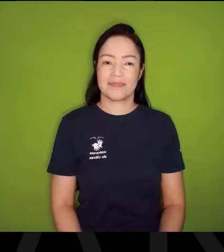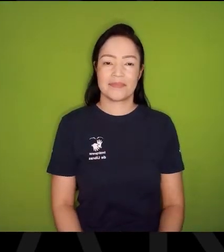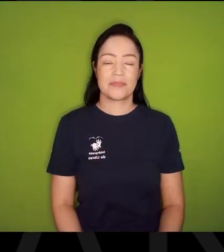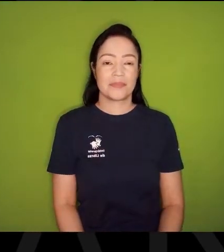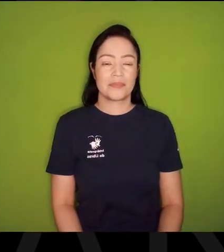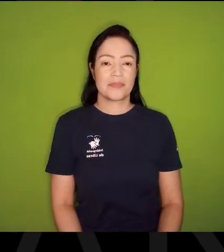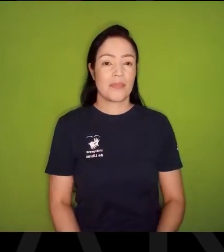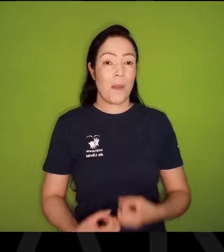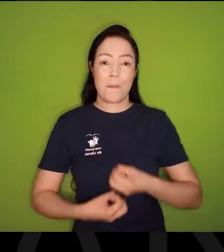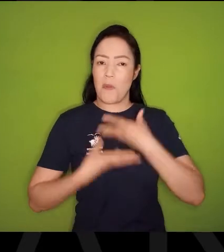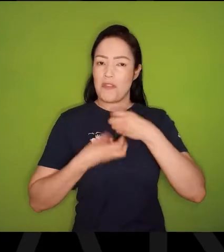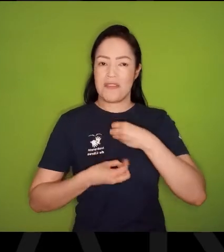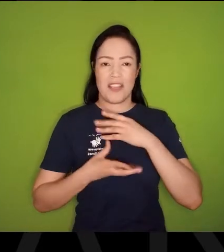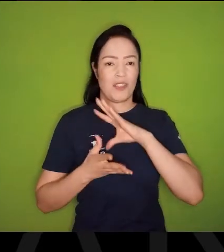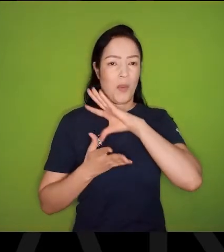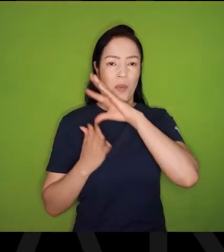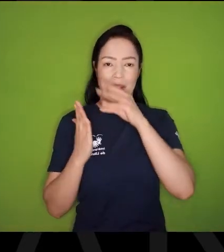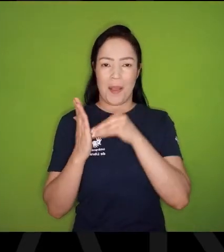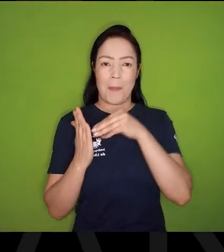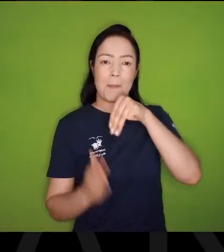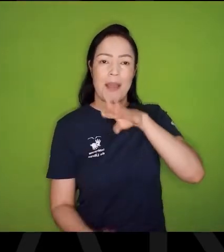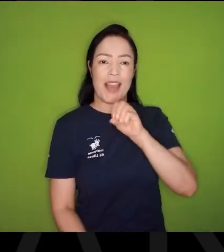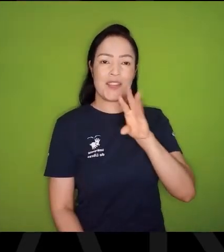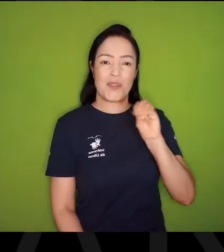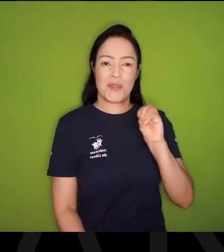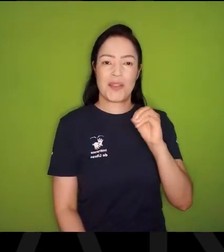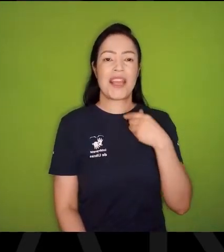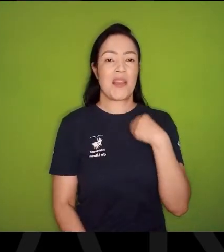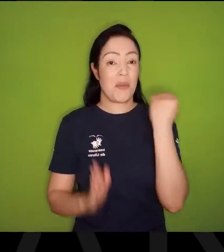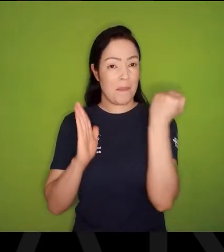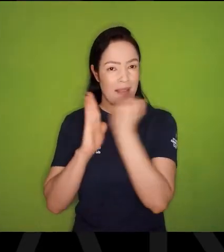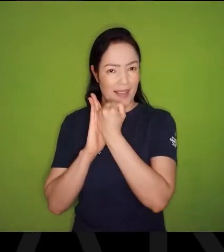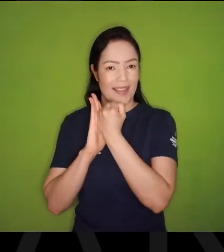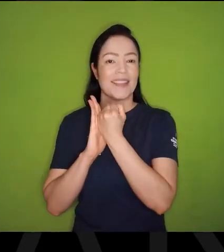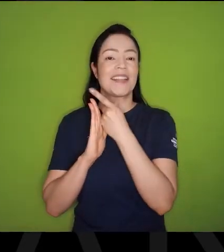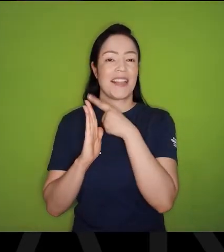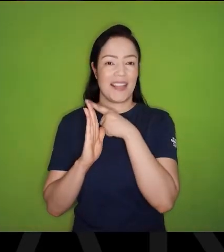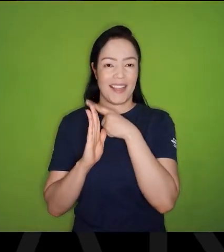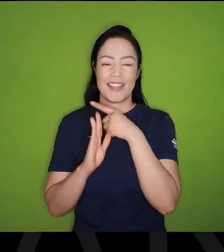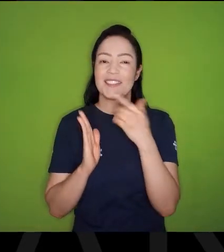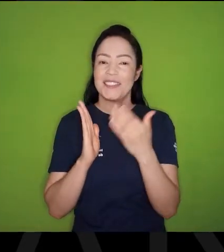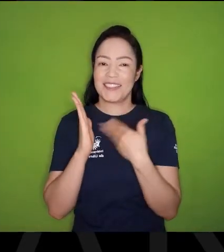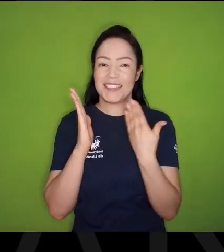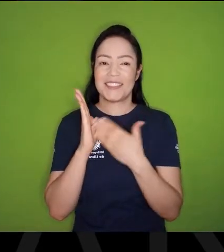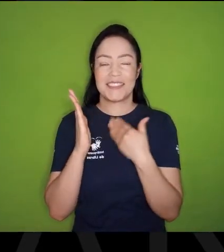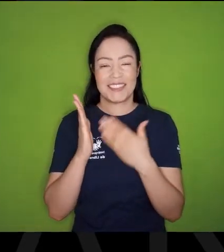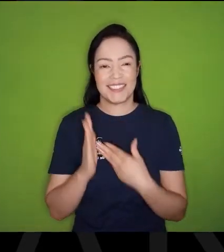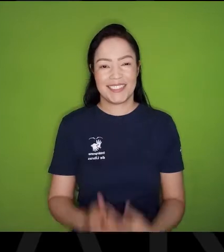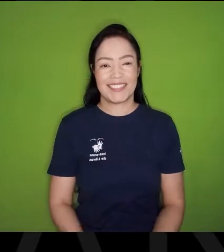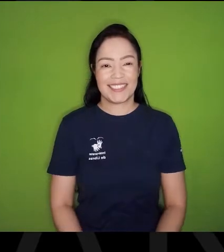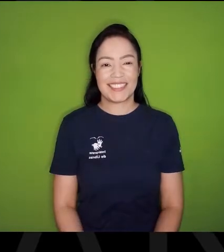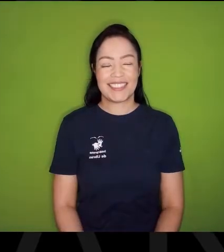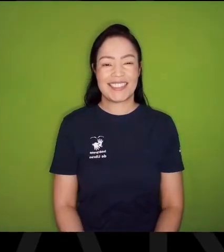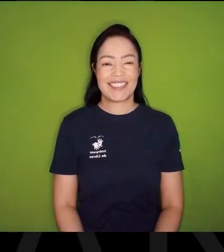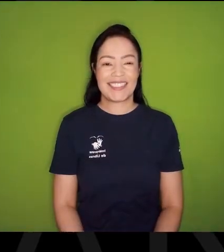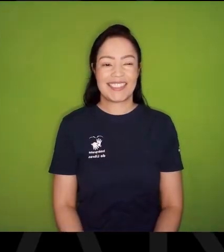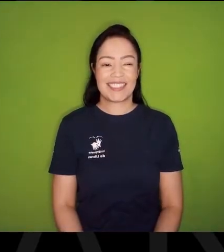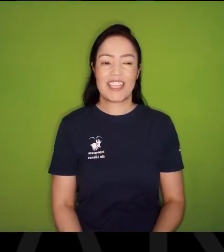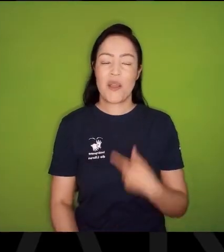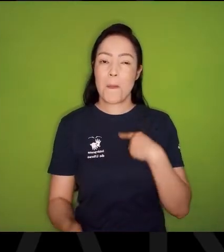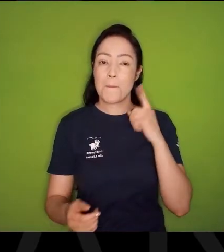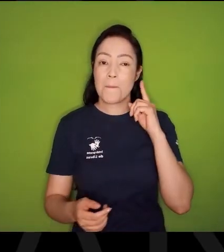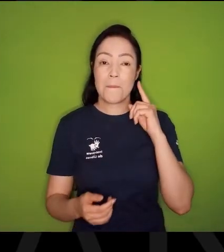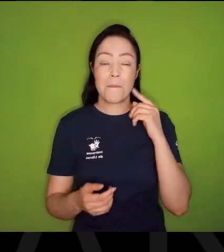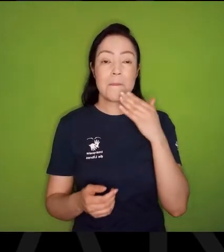reunida do Mário de Andrade, Eu colocava inclusive carimbo, Carimbo nos livros. Mandei